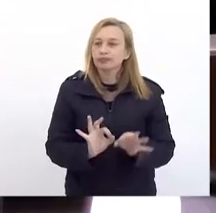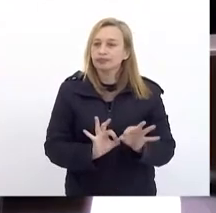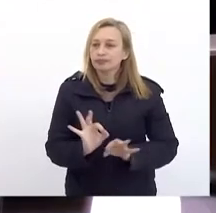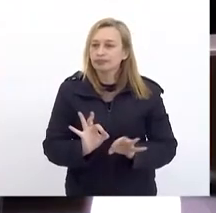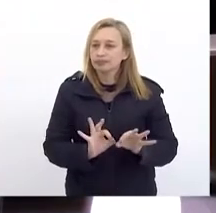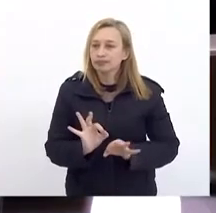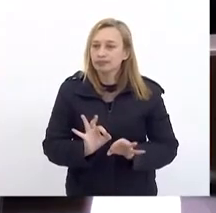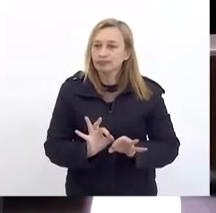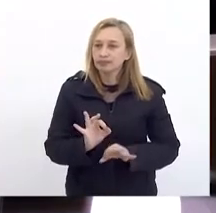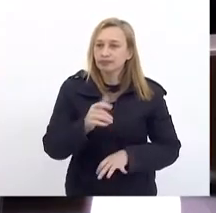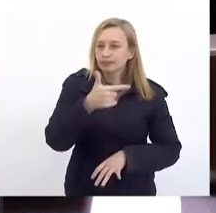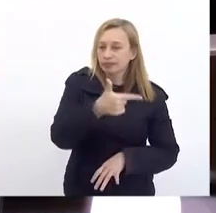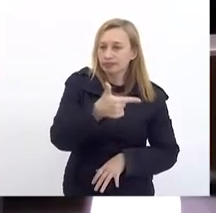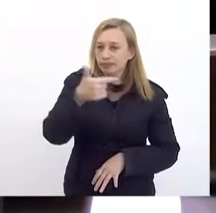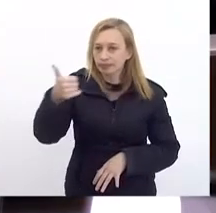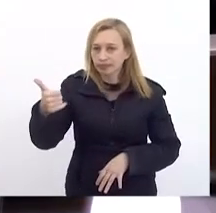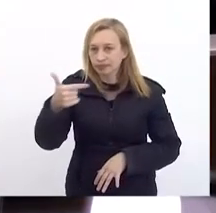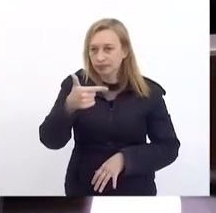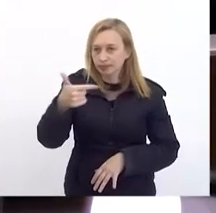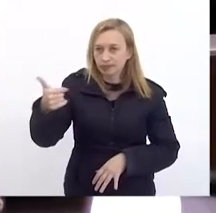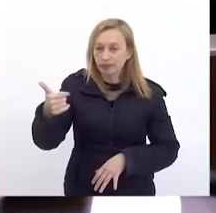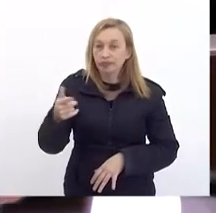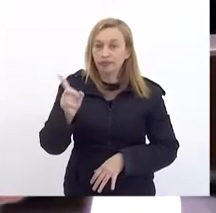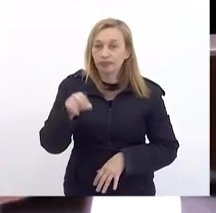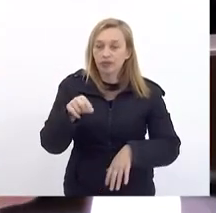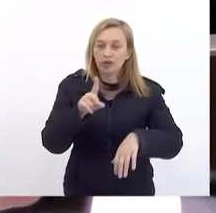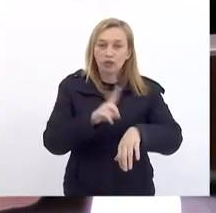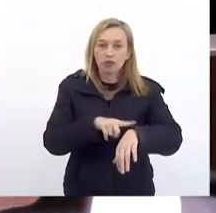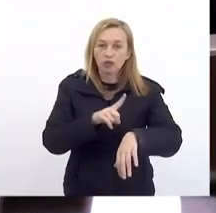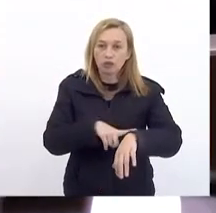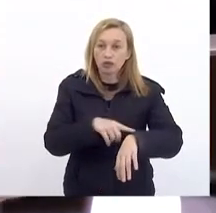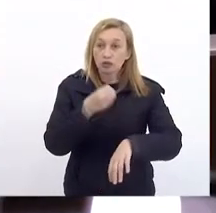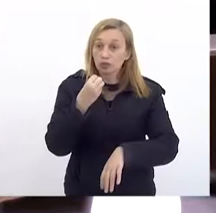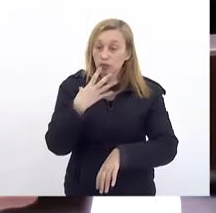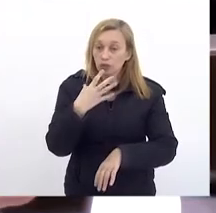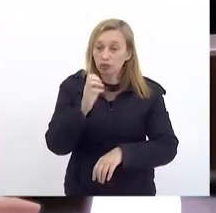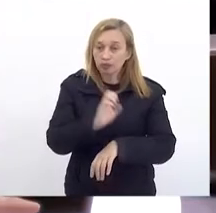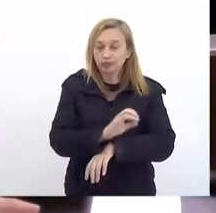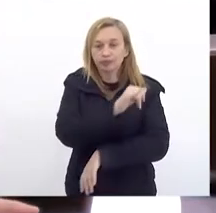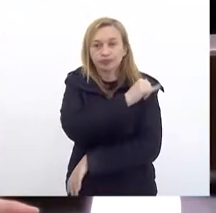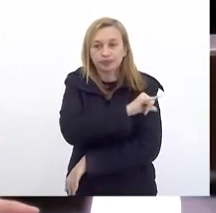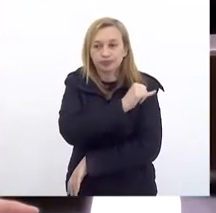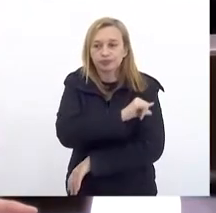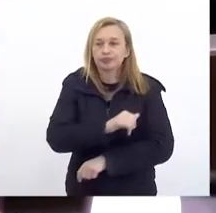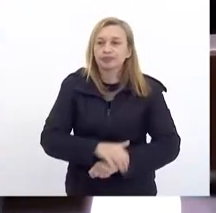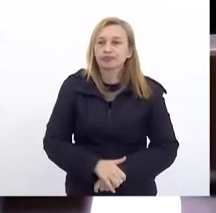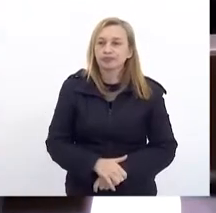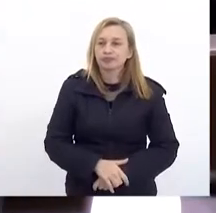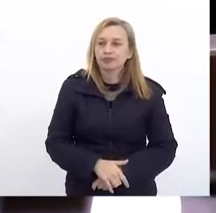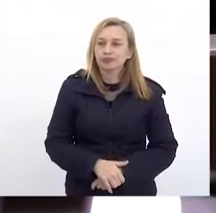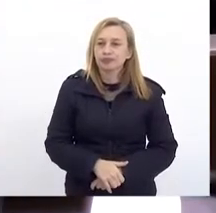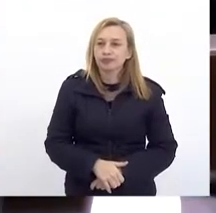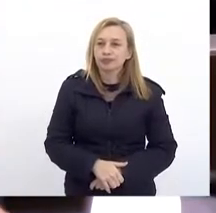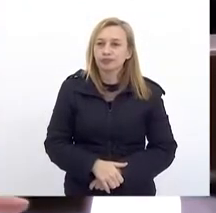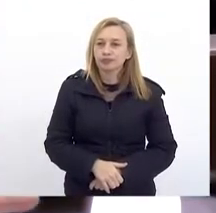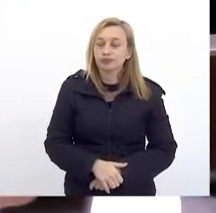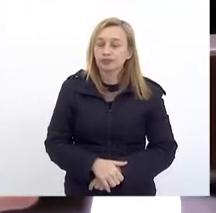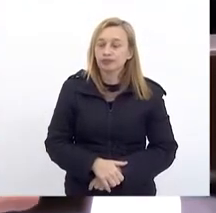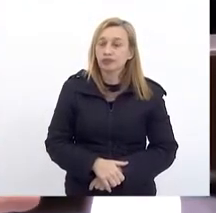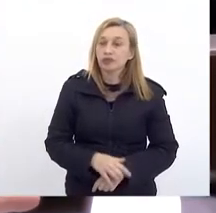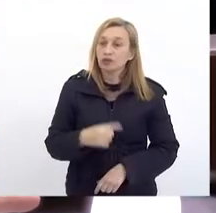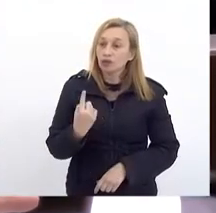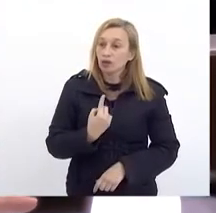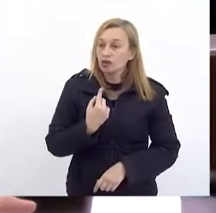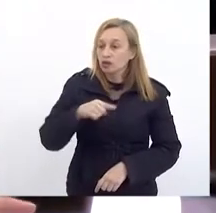Para 22 É um momento Atípico Para o estado Do Rio de Janeiro A gente está longe